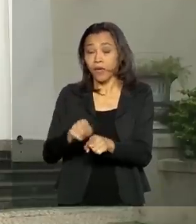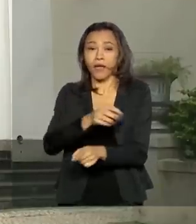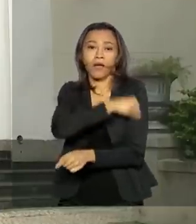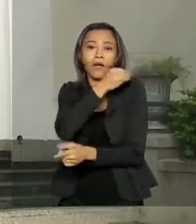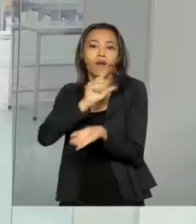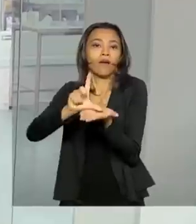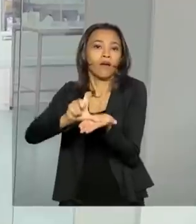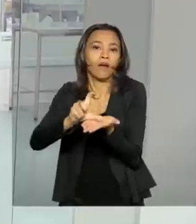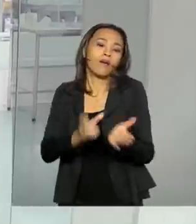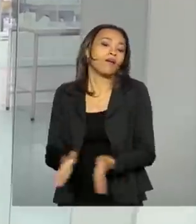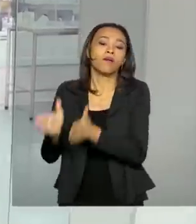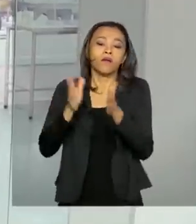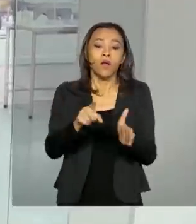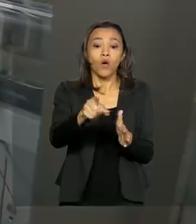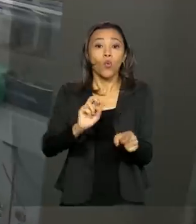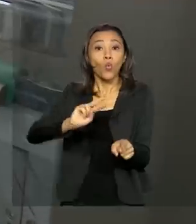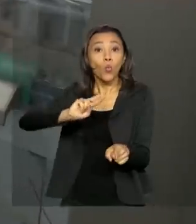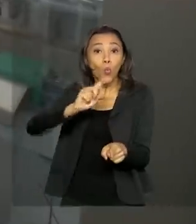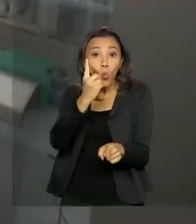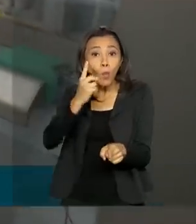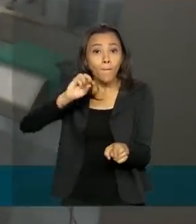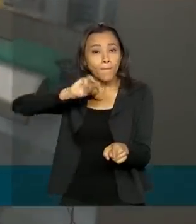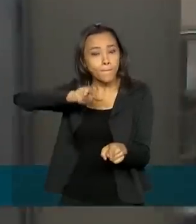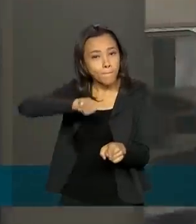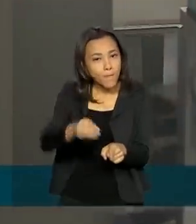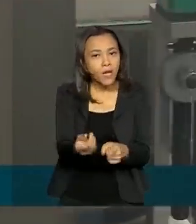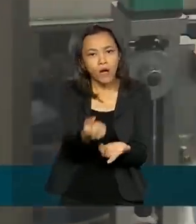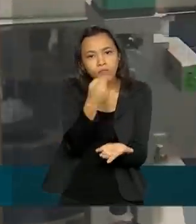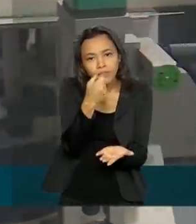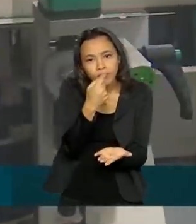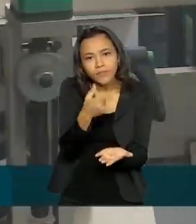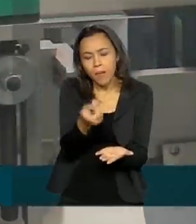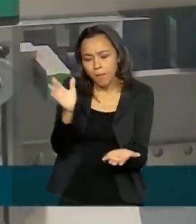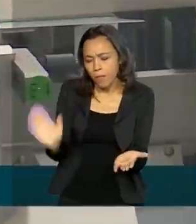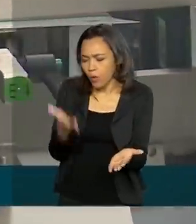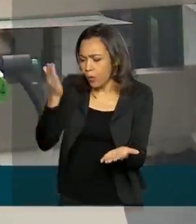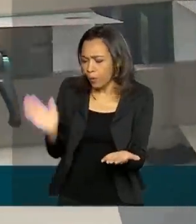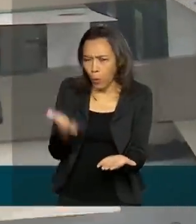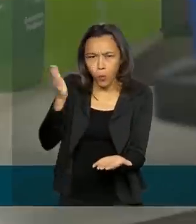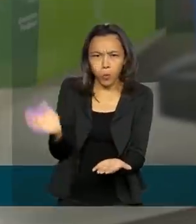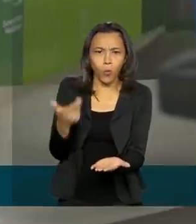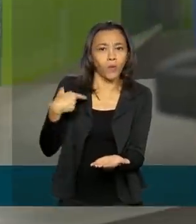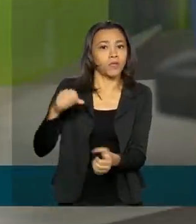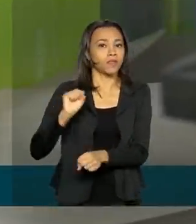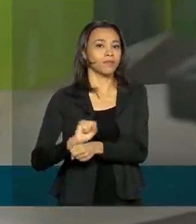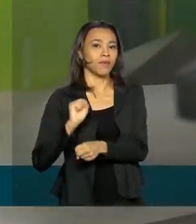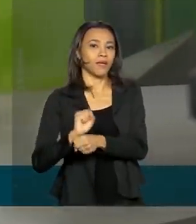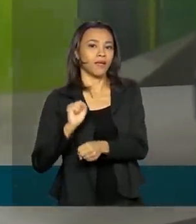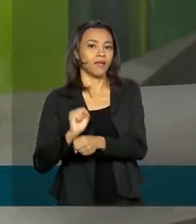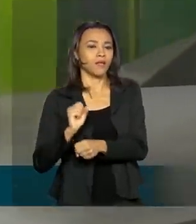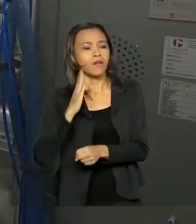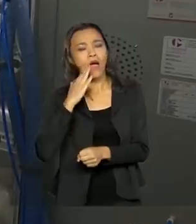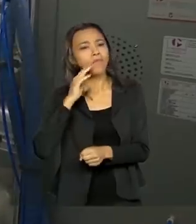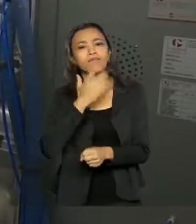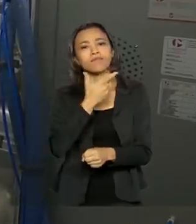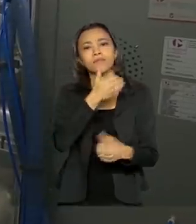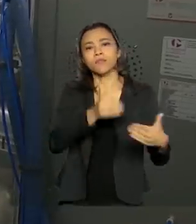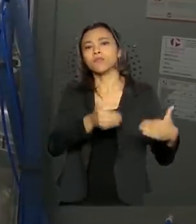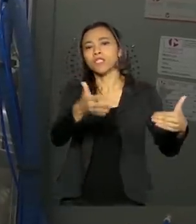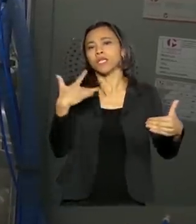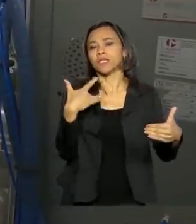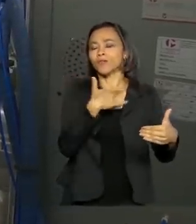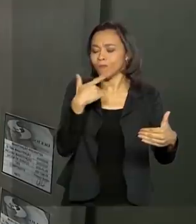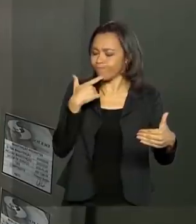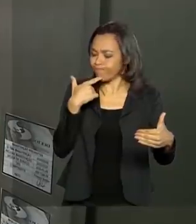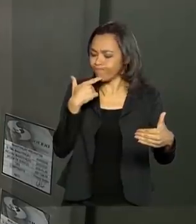Um milhão de comprimidos de cloroquina, a maior parte da produção, aguarda pelo destino a ser definido pelo Ministério da